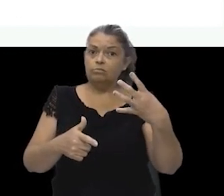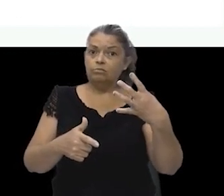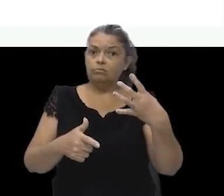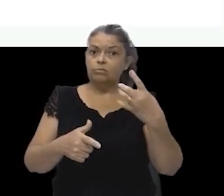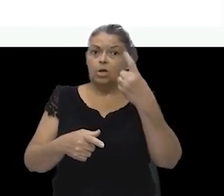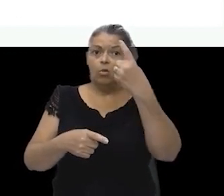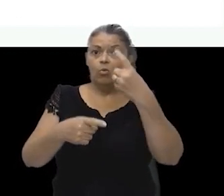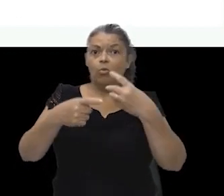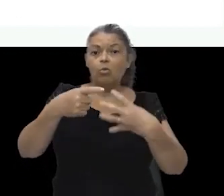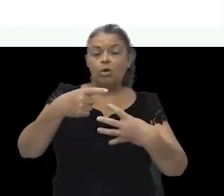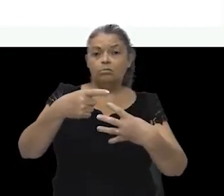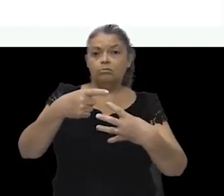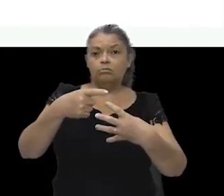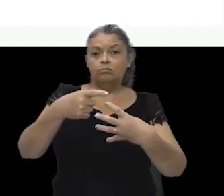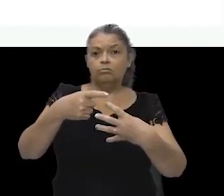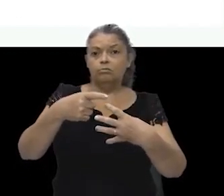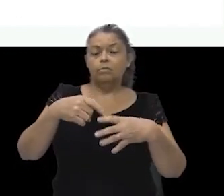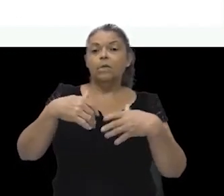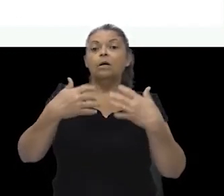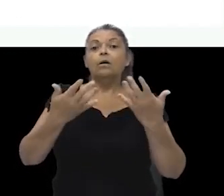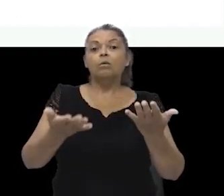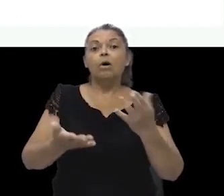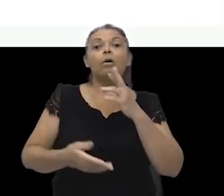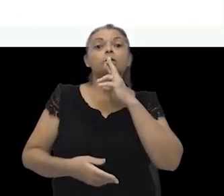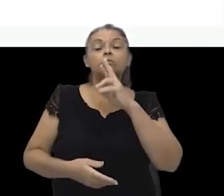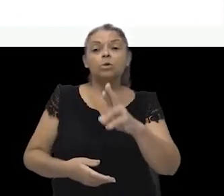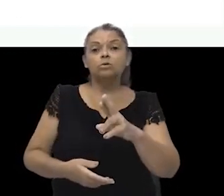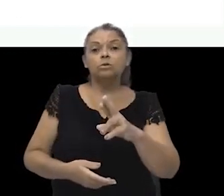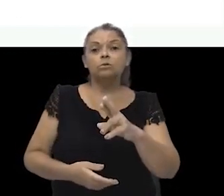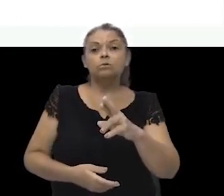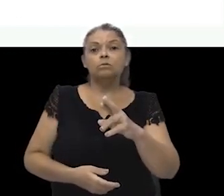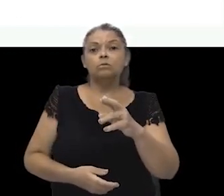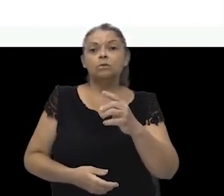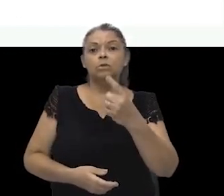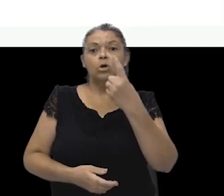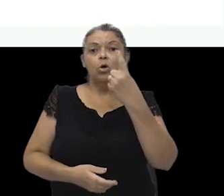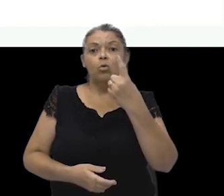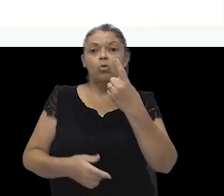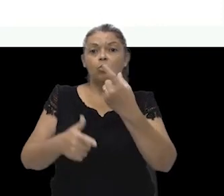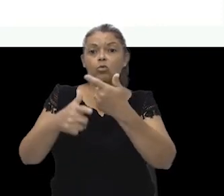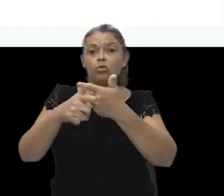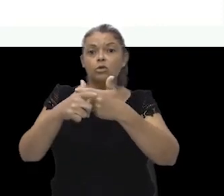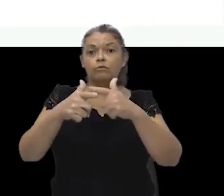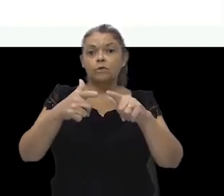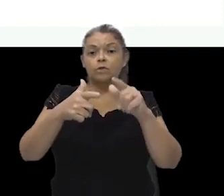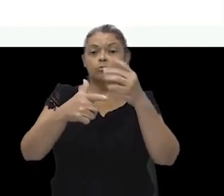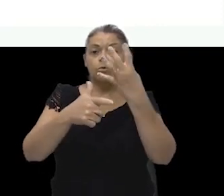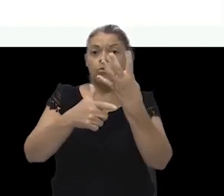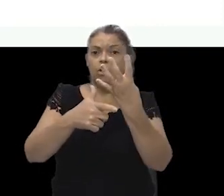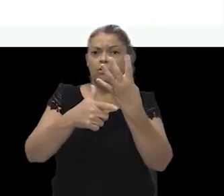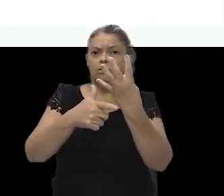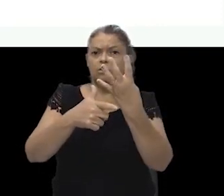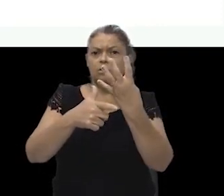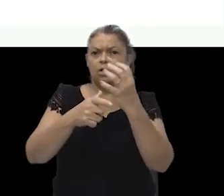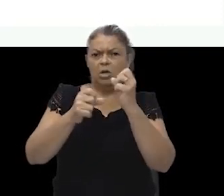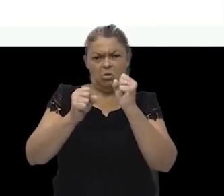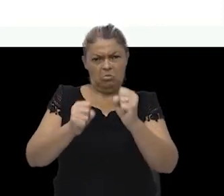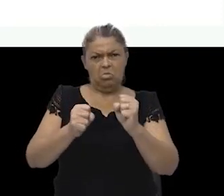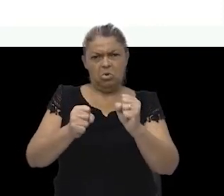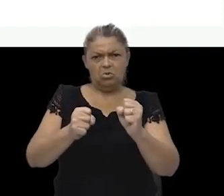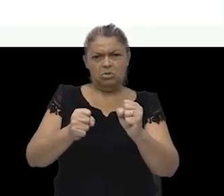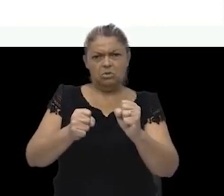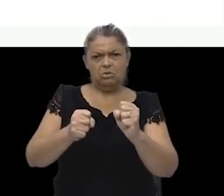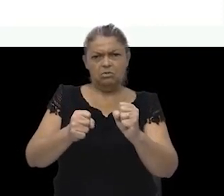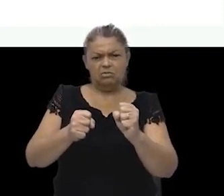dividido pelo denominador. E isso vai ficar assim, ó. 1 dividido por 4. Danda, eu poderia dividir 3